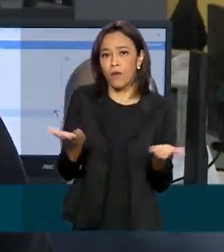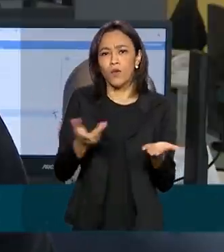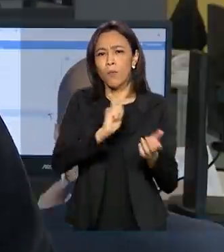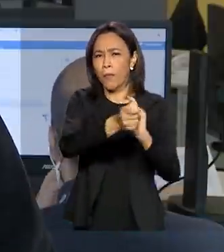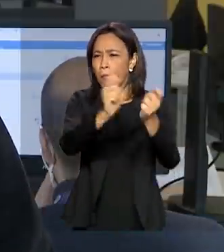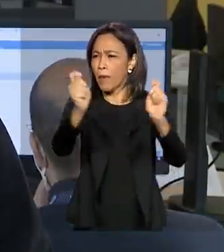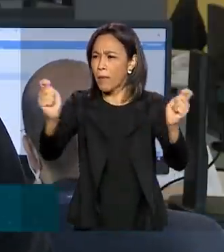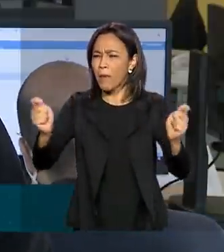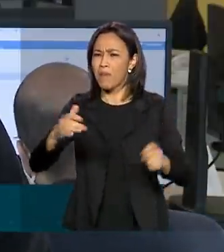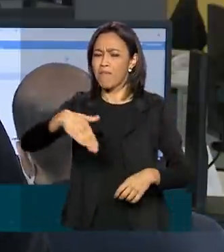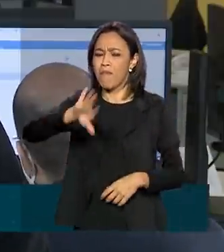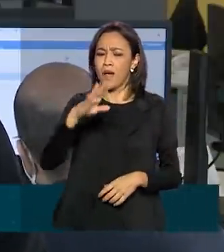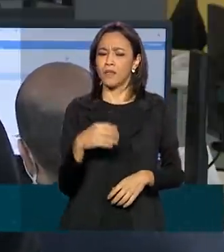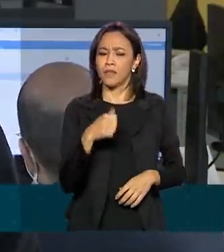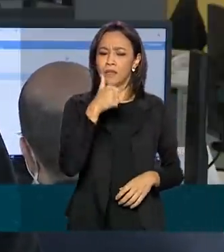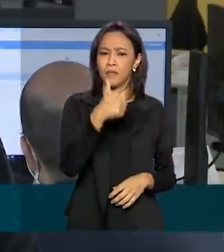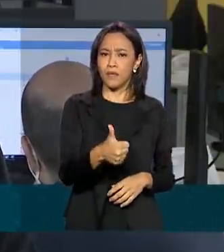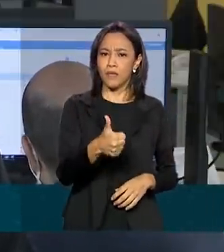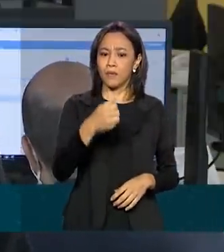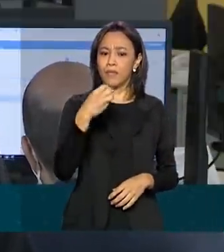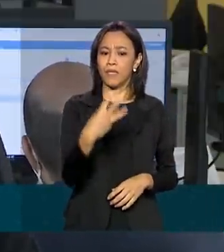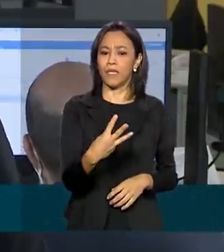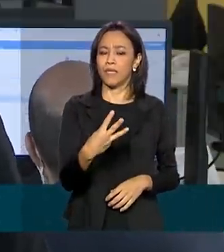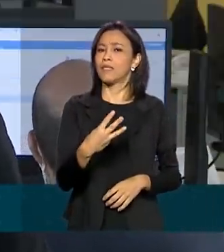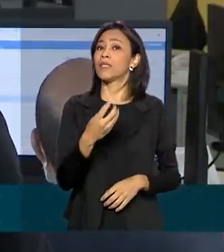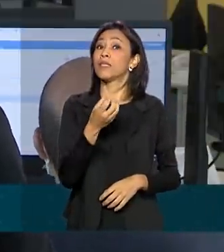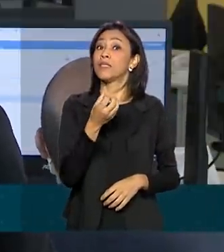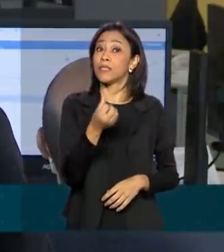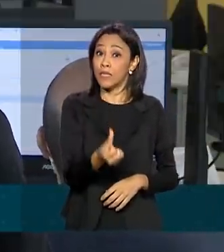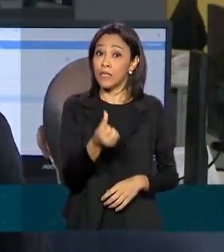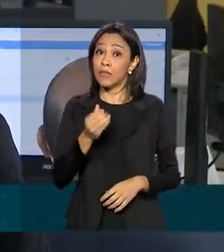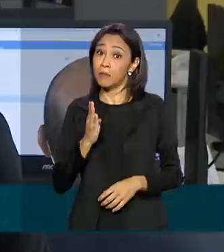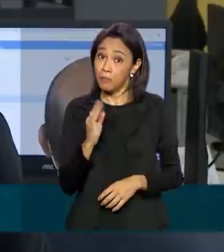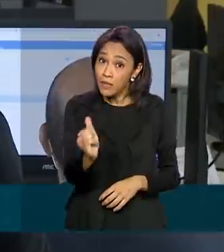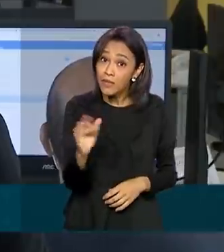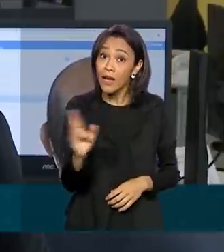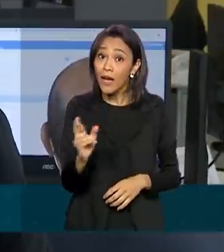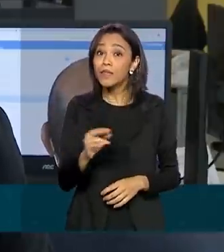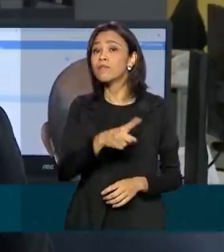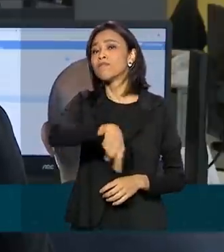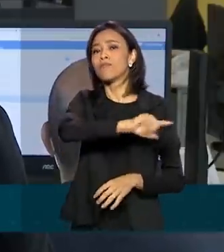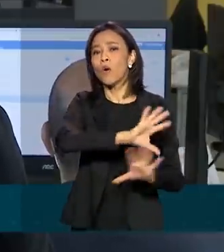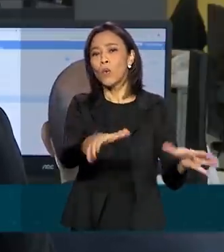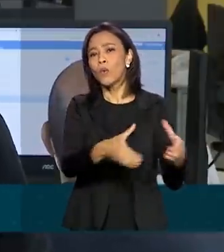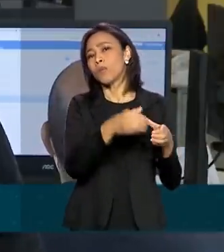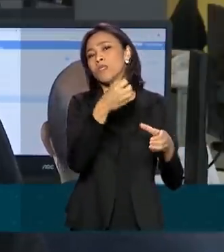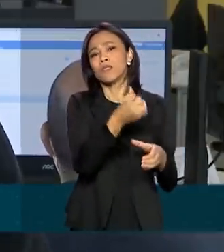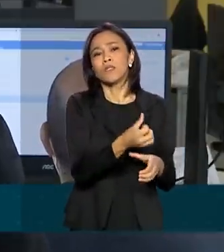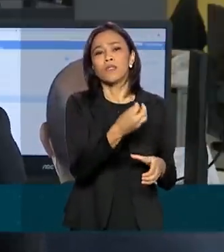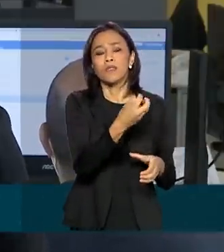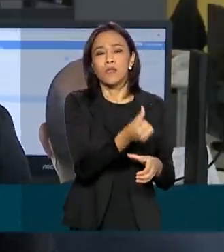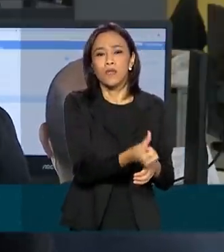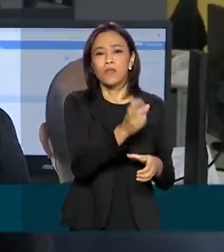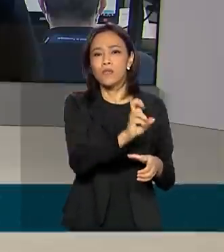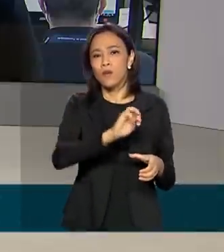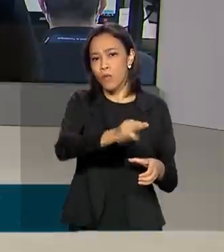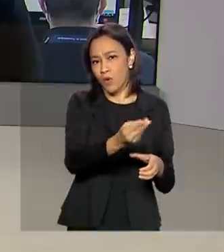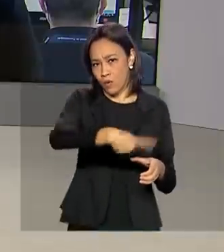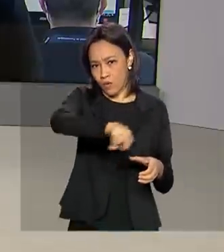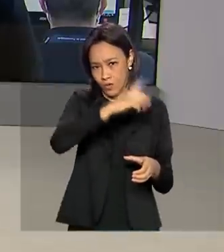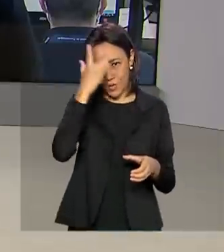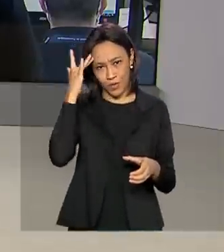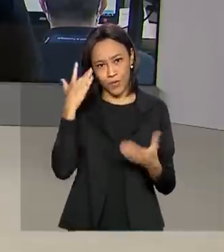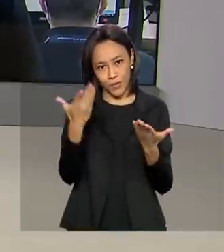pagos mais de R 136 bilhões a 65 milhões de pessoas. Volto com você, Renata.